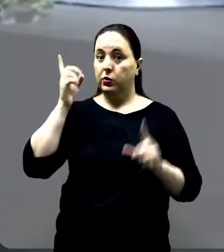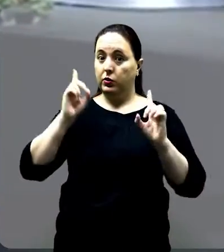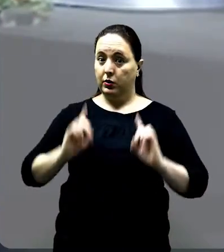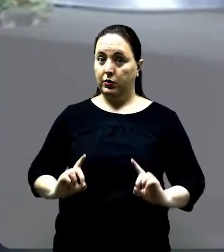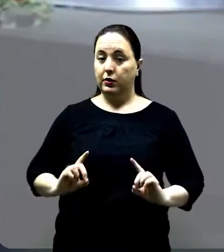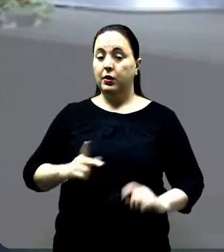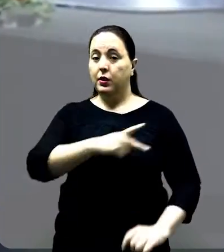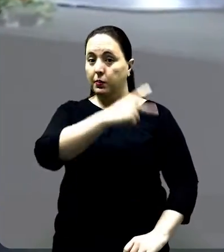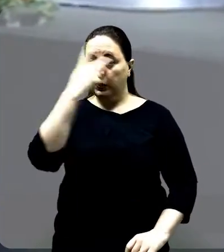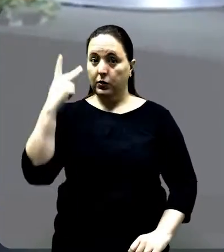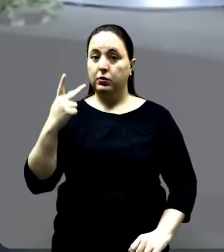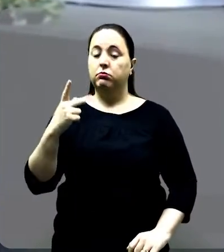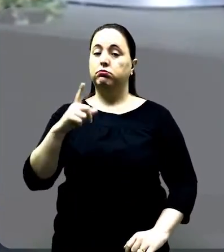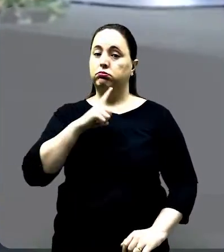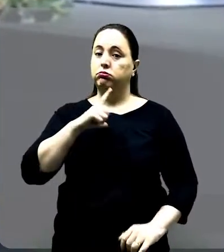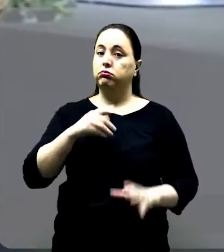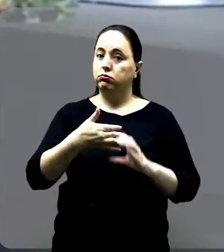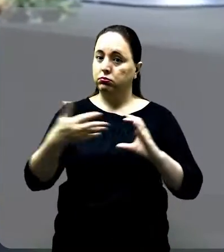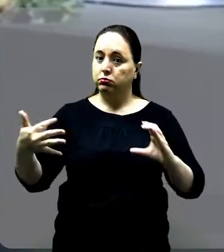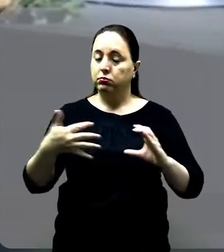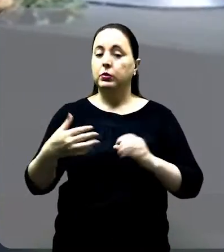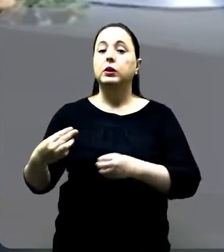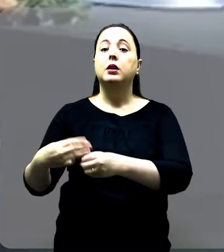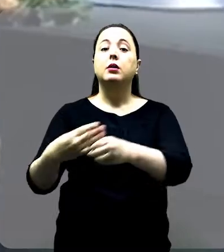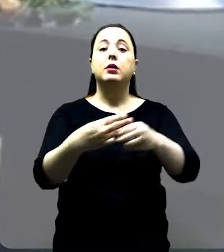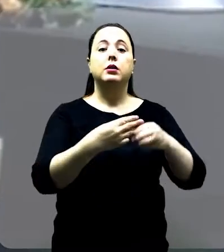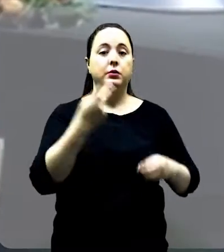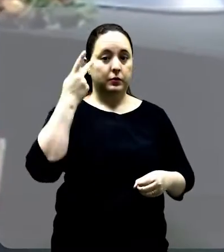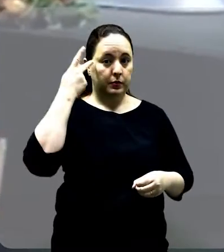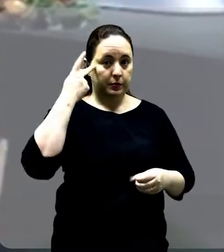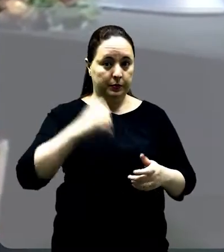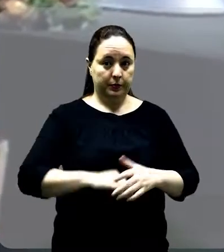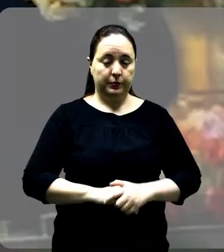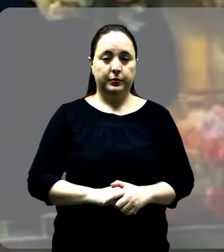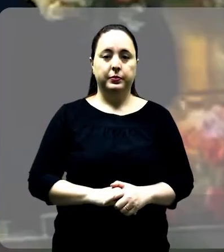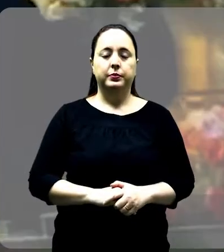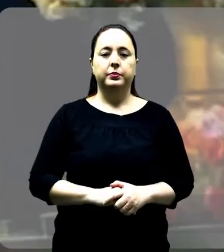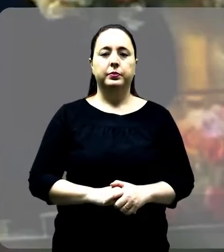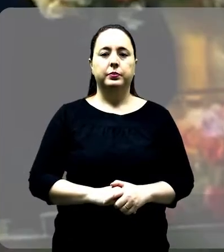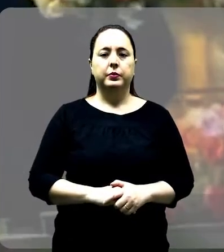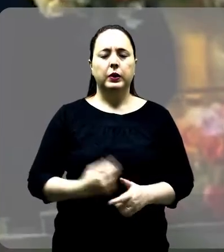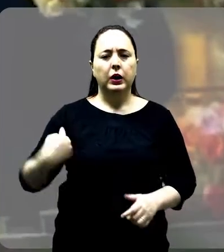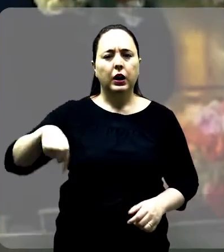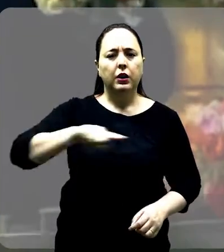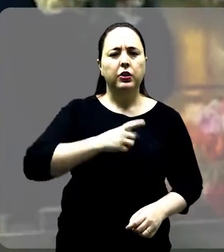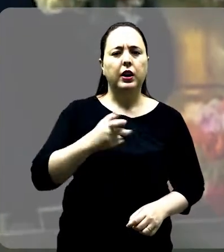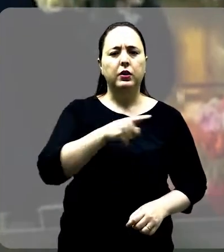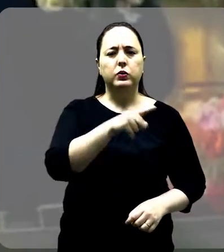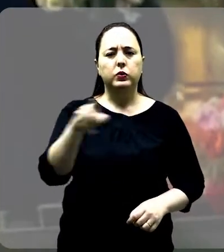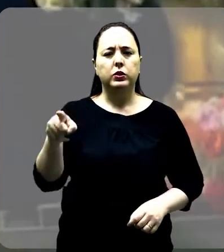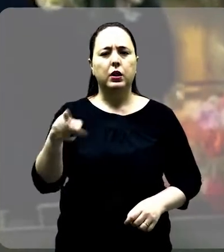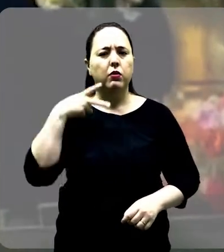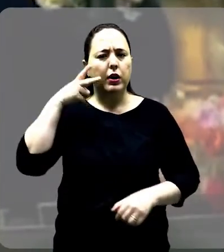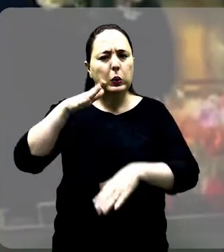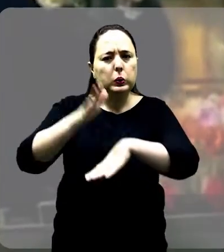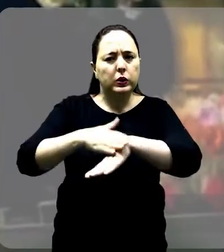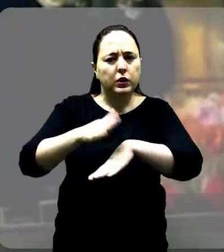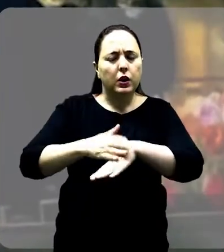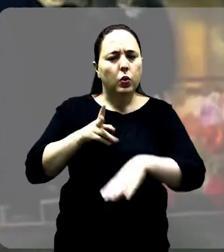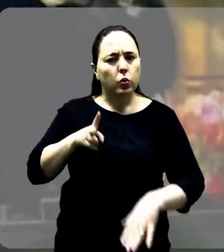pessoas com deficiência e doenças raras nos municípios paulistas. A gente quer que vocês, vereadores,